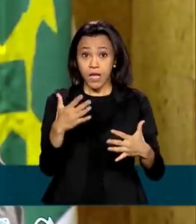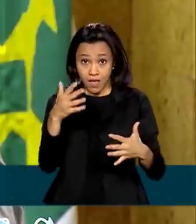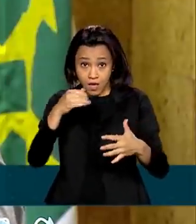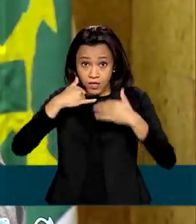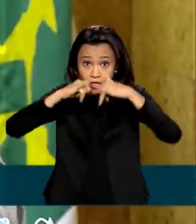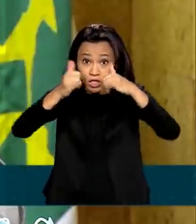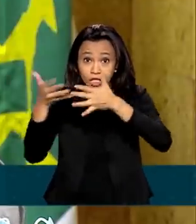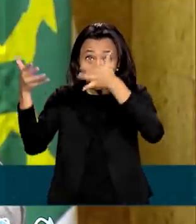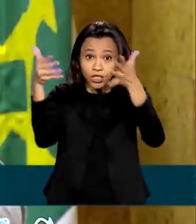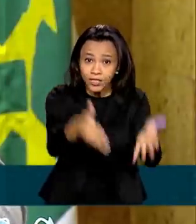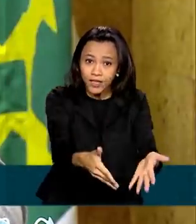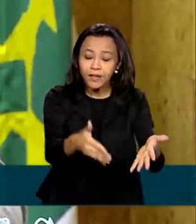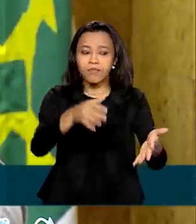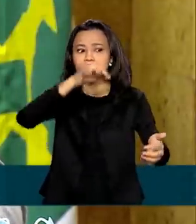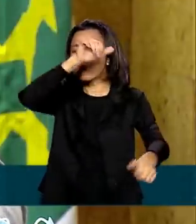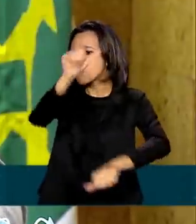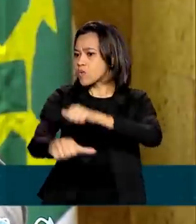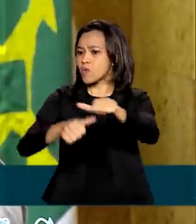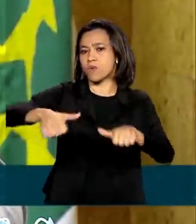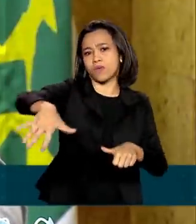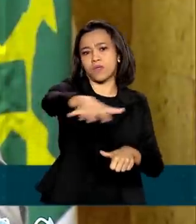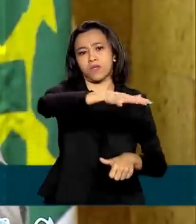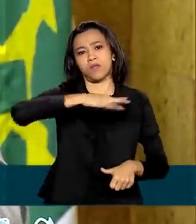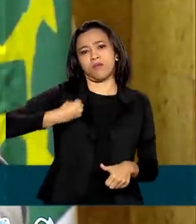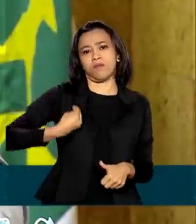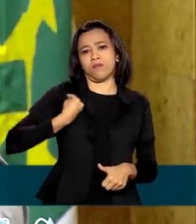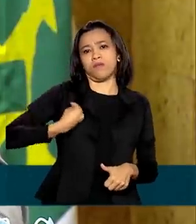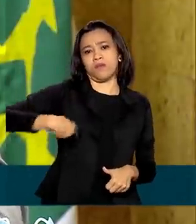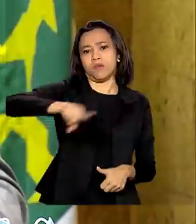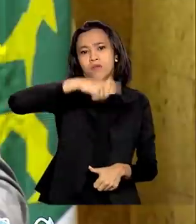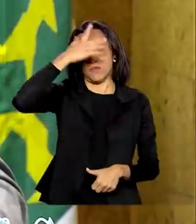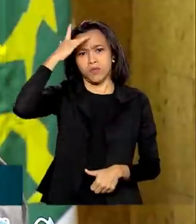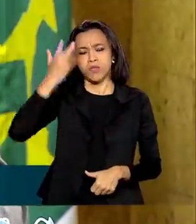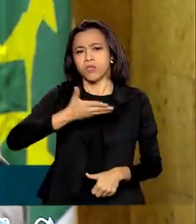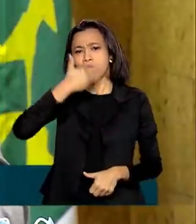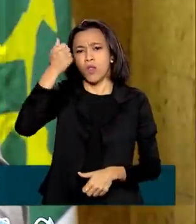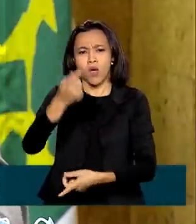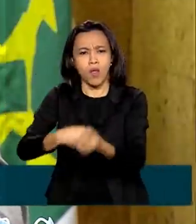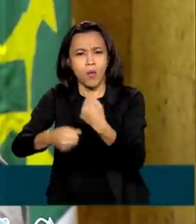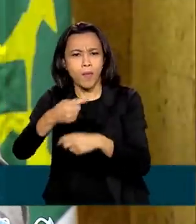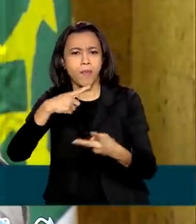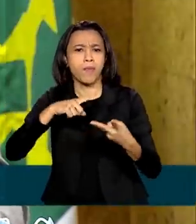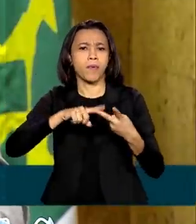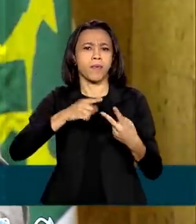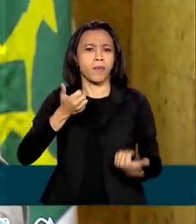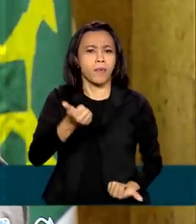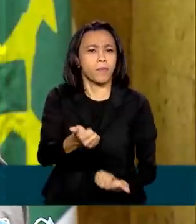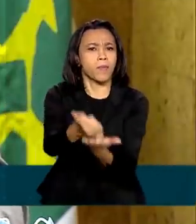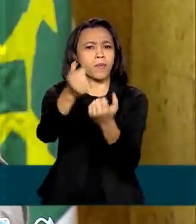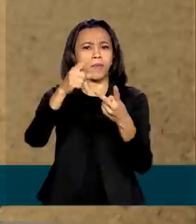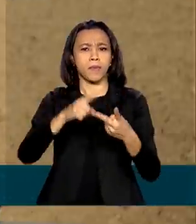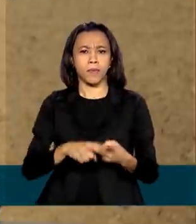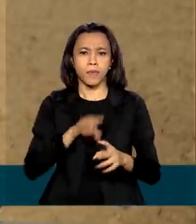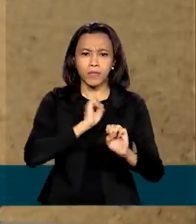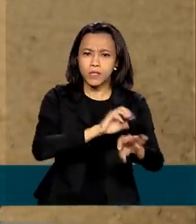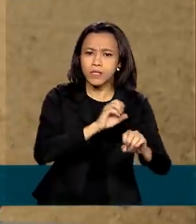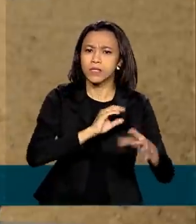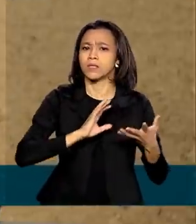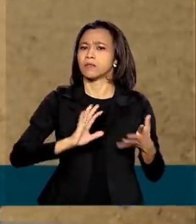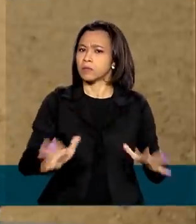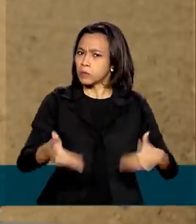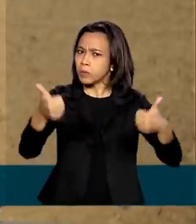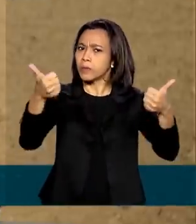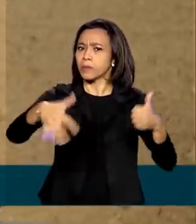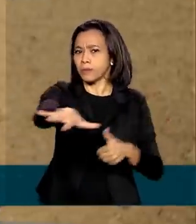Significa mais oportunidades para a geração de renda, educação, incremento da economia local e cidadania. Para o